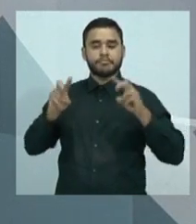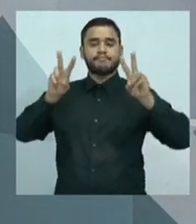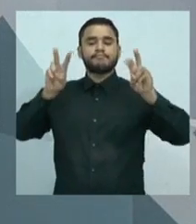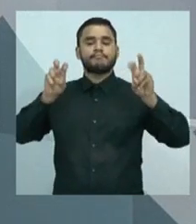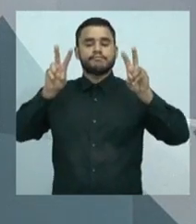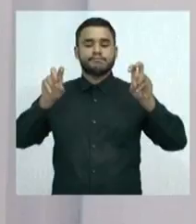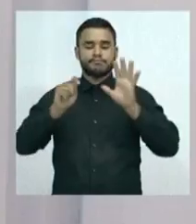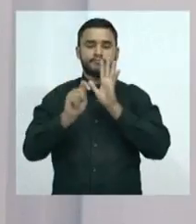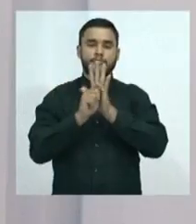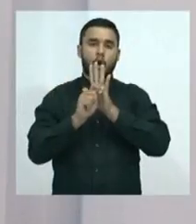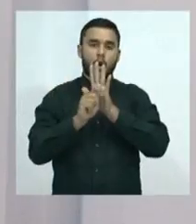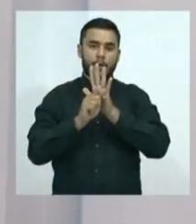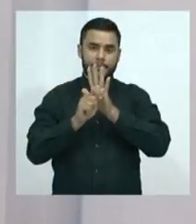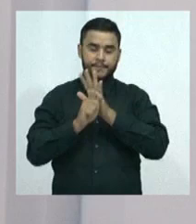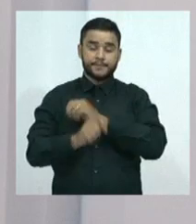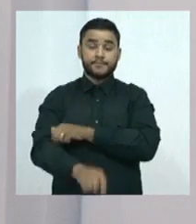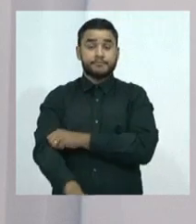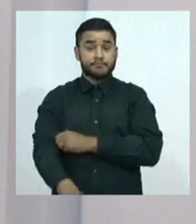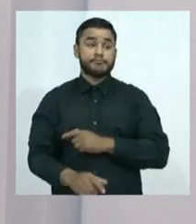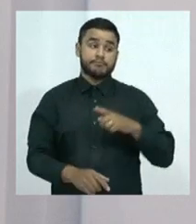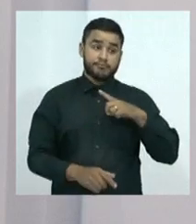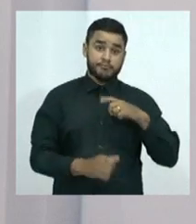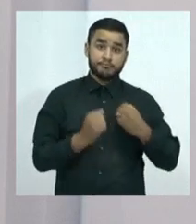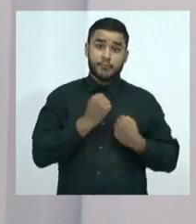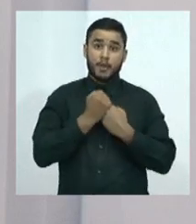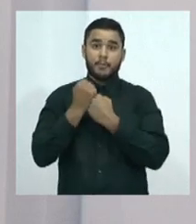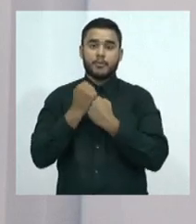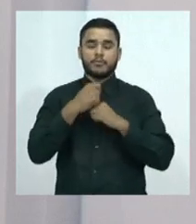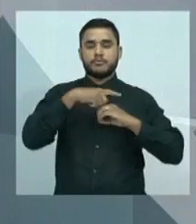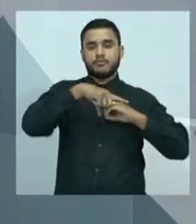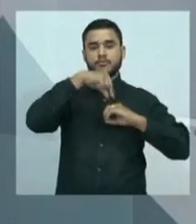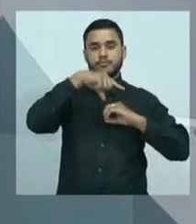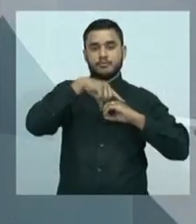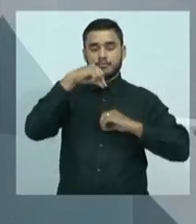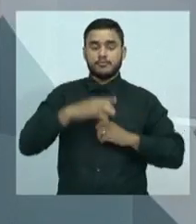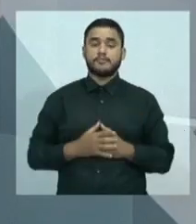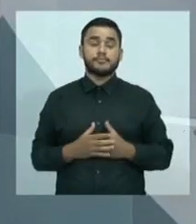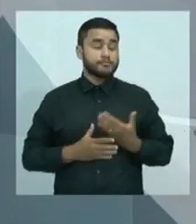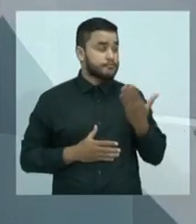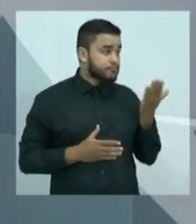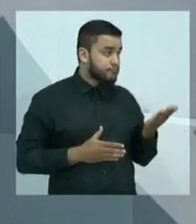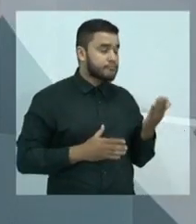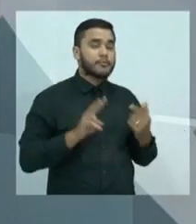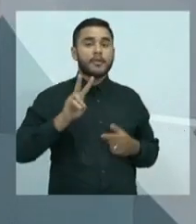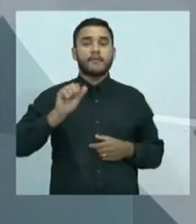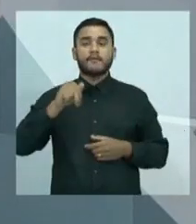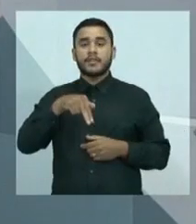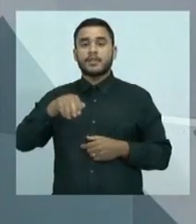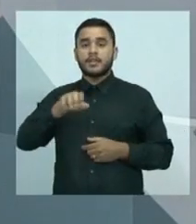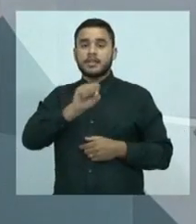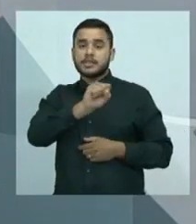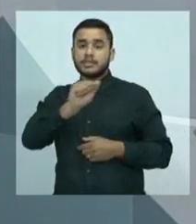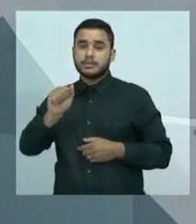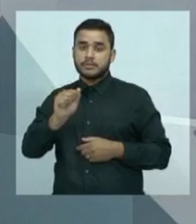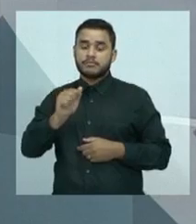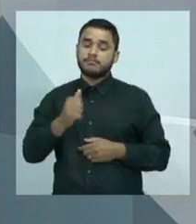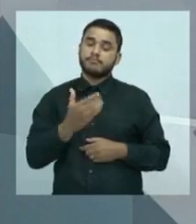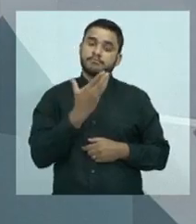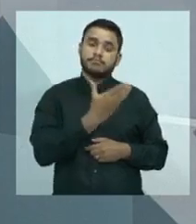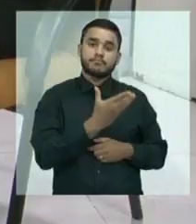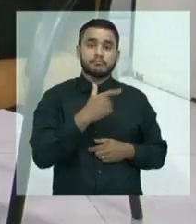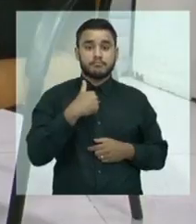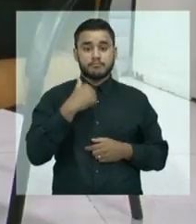conversando com a doutora Vanessa Venâncio. Ela que é presidente da Comissão de Políticas Públicas sobre Drogas da OAB